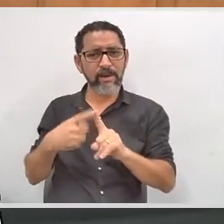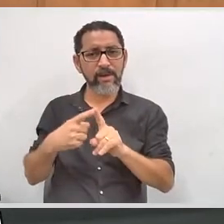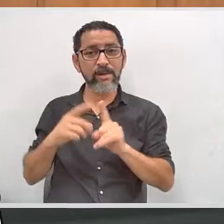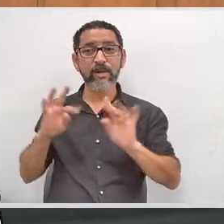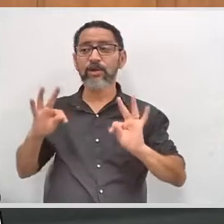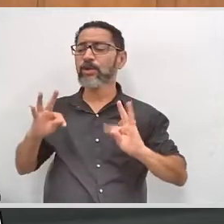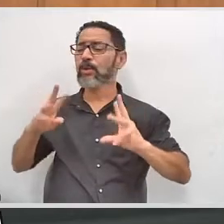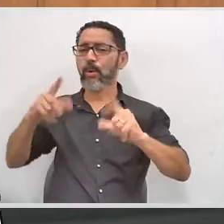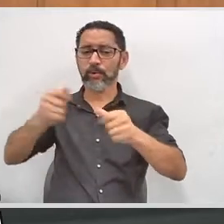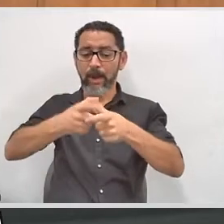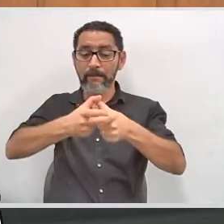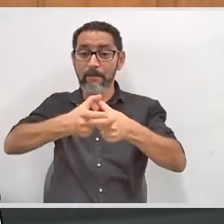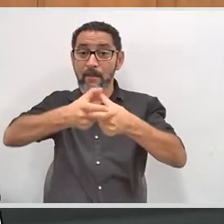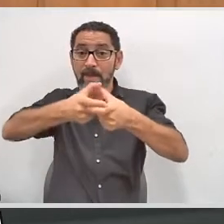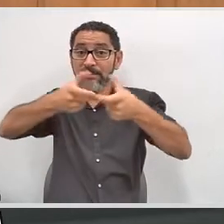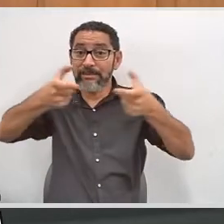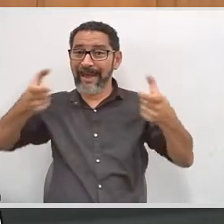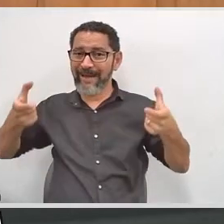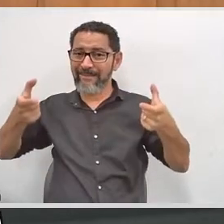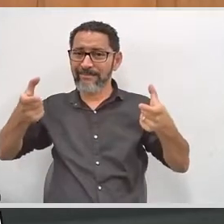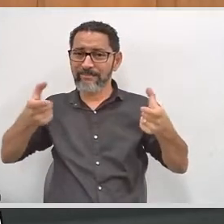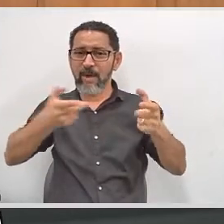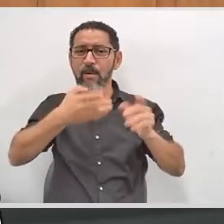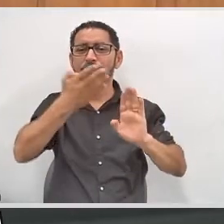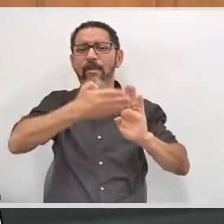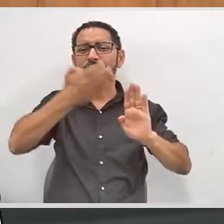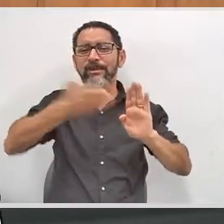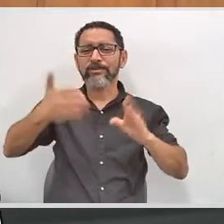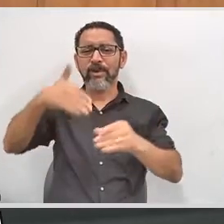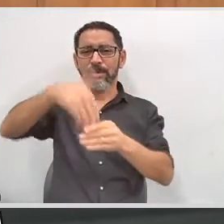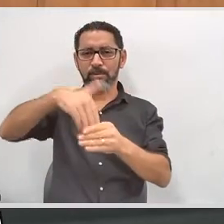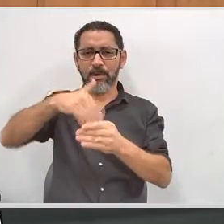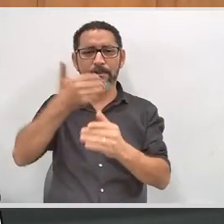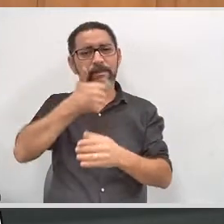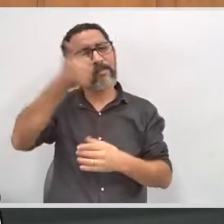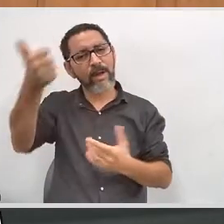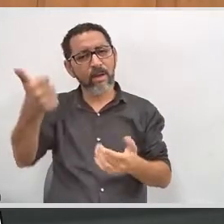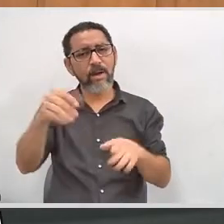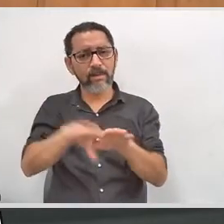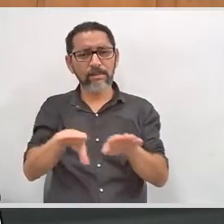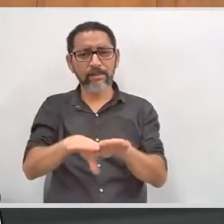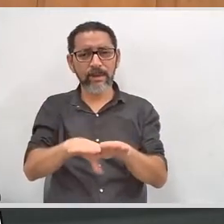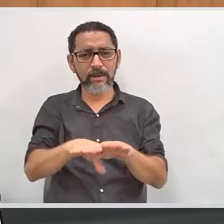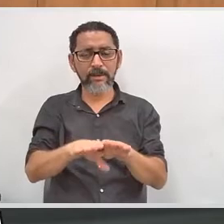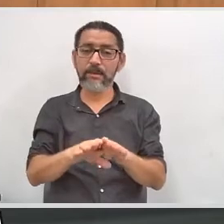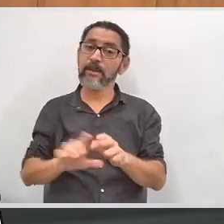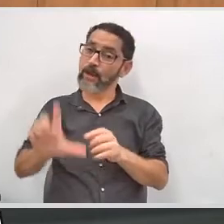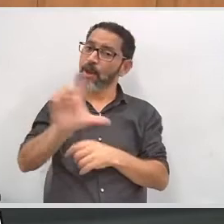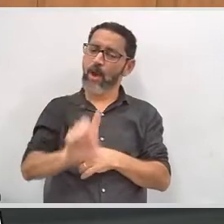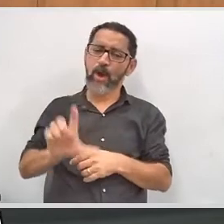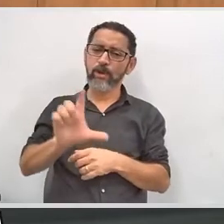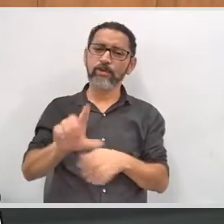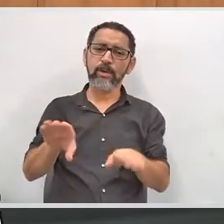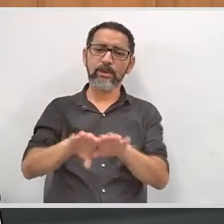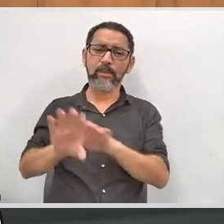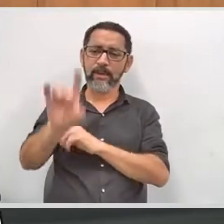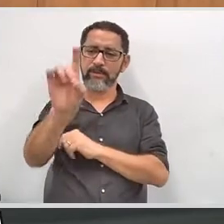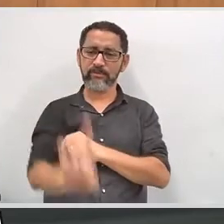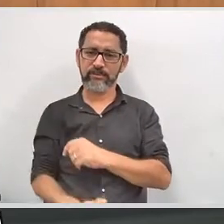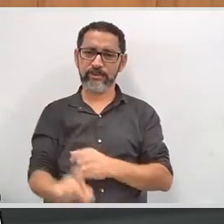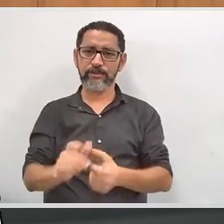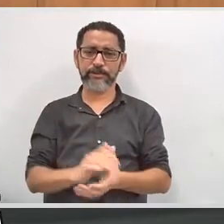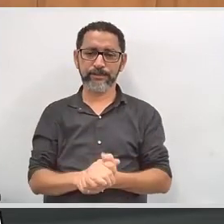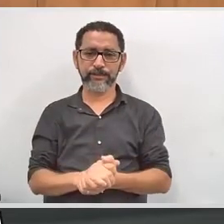permanecerem, votarem, participarem do processo eleitoral, melhor. E isso também em relação aos portadores de deficiência, sem dúvida.